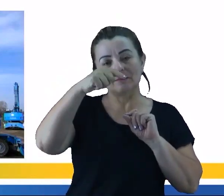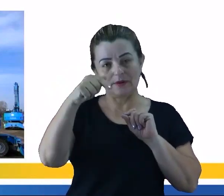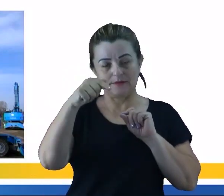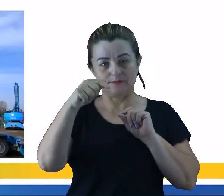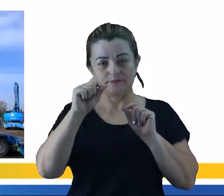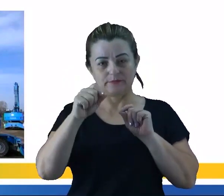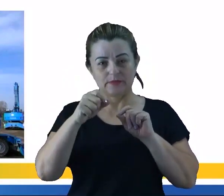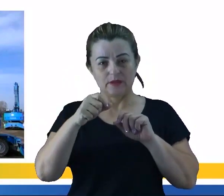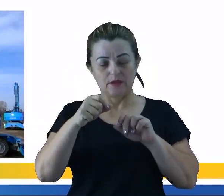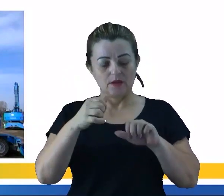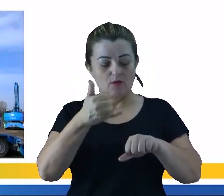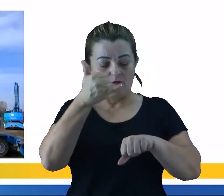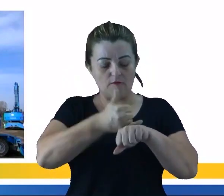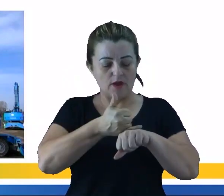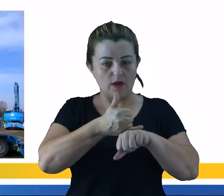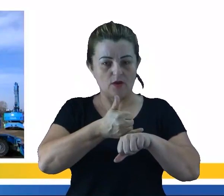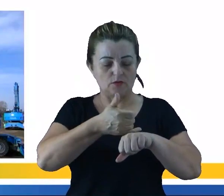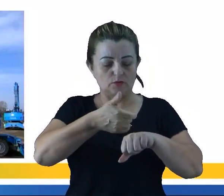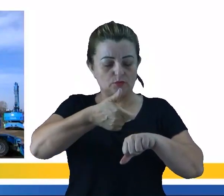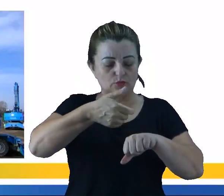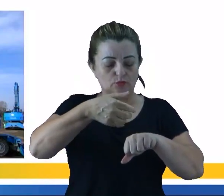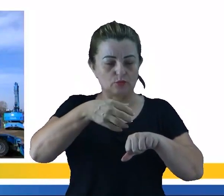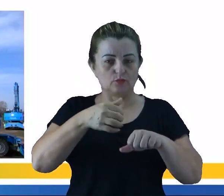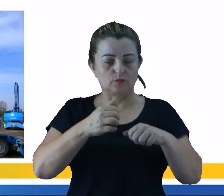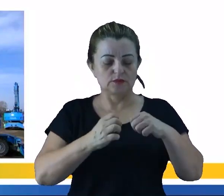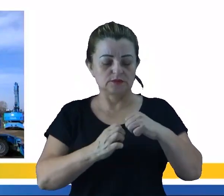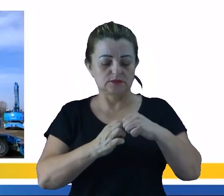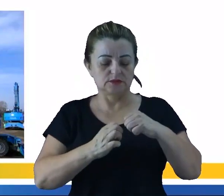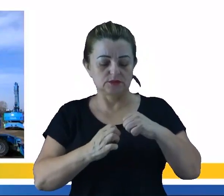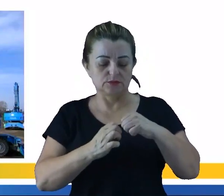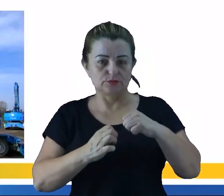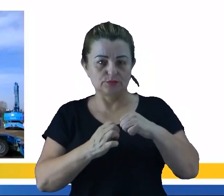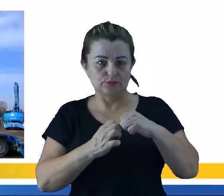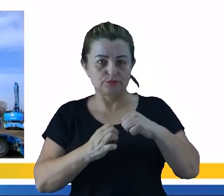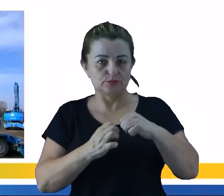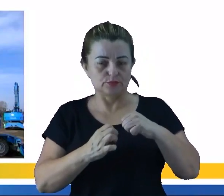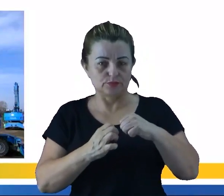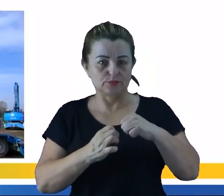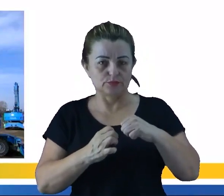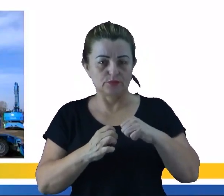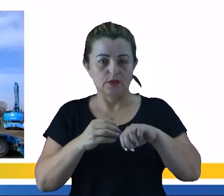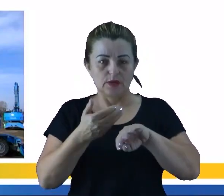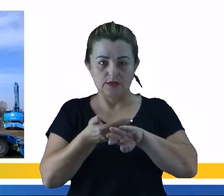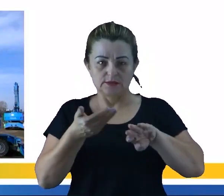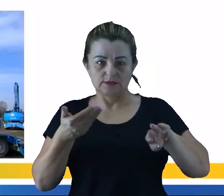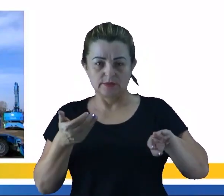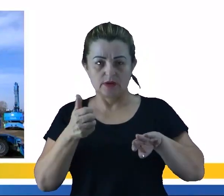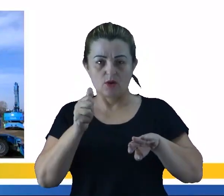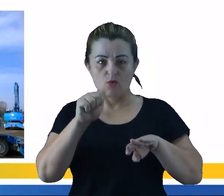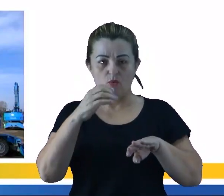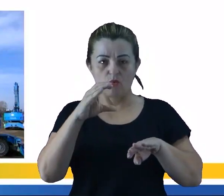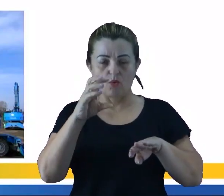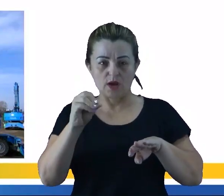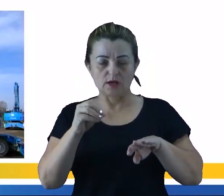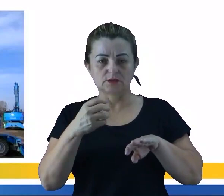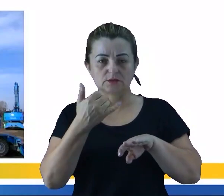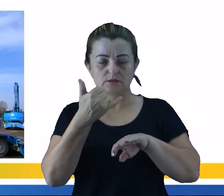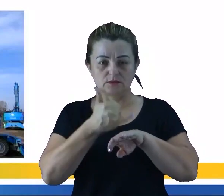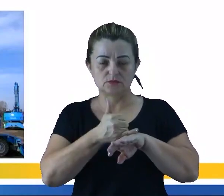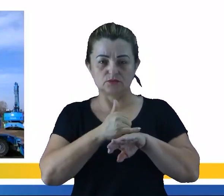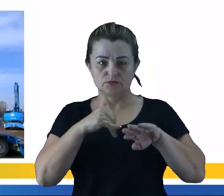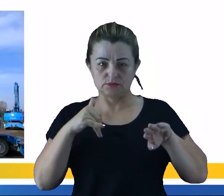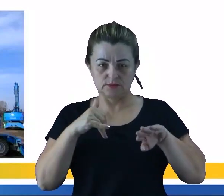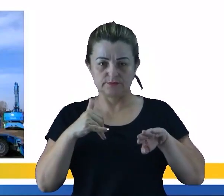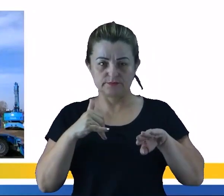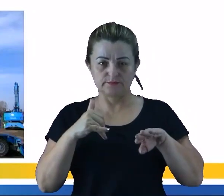fazer a separação ali em depósitos de lixo, né, que vão separar o aço e o ferro dos outros materiais. aí no